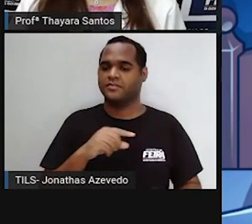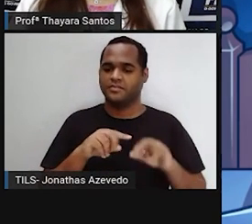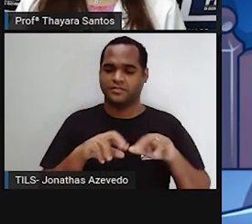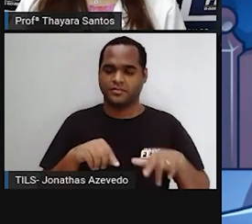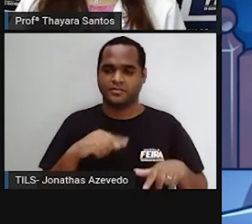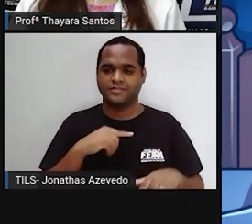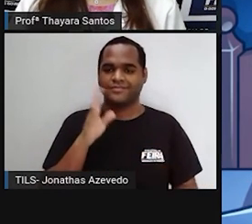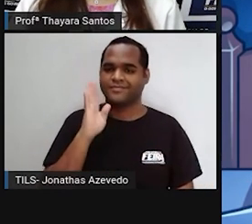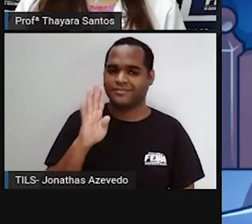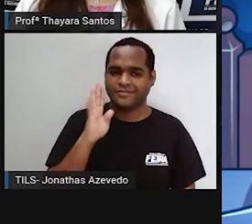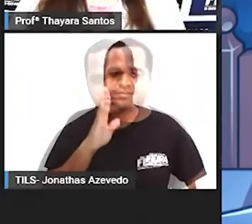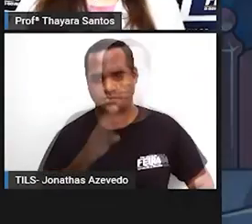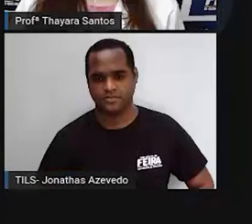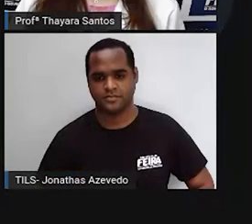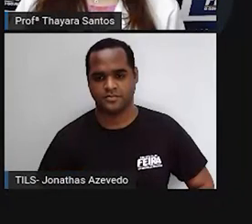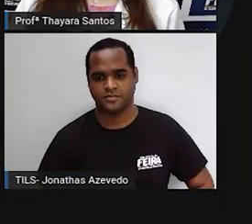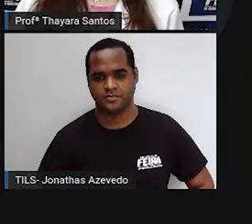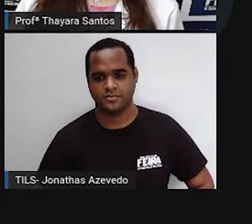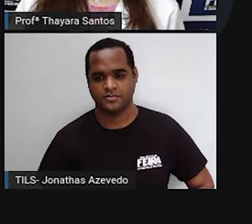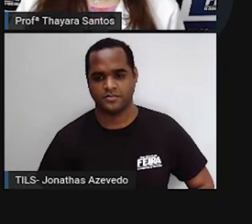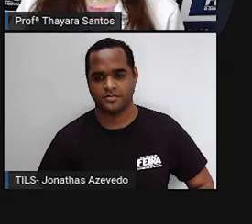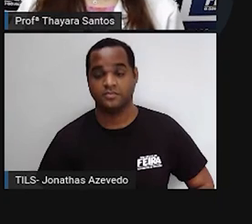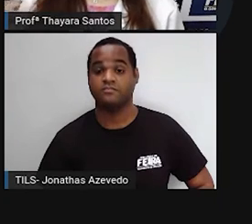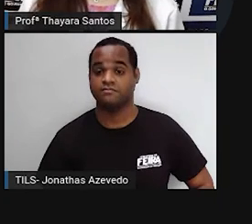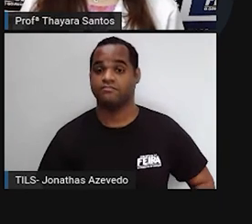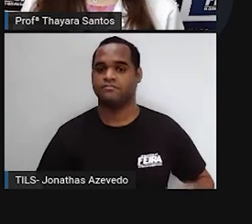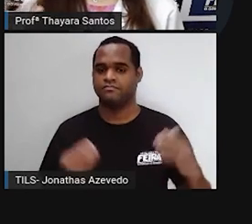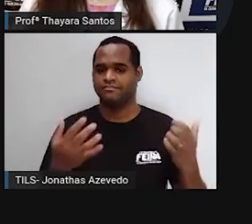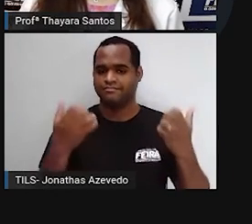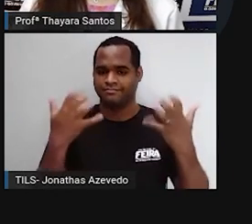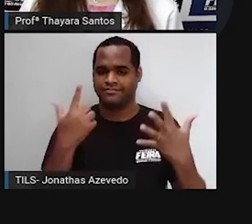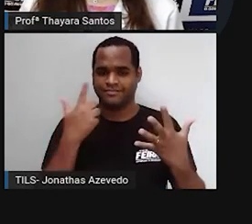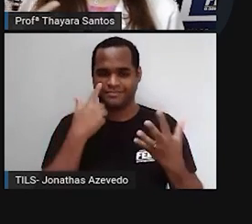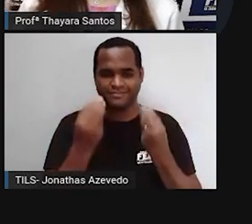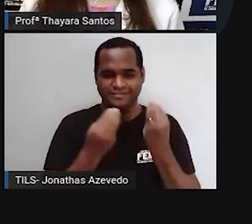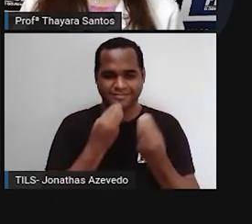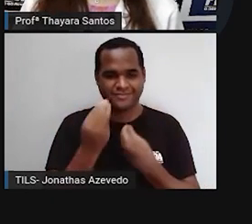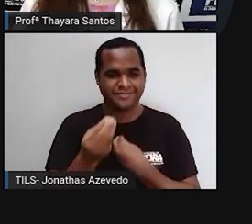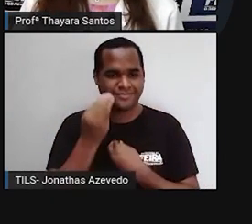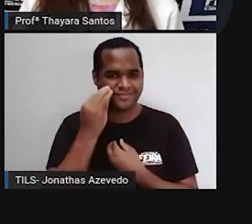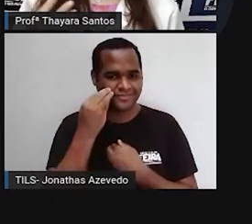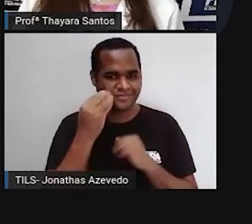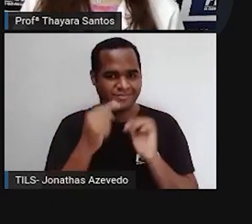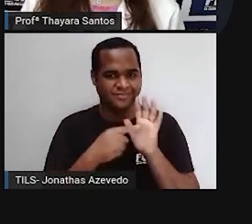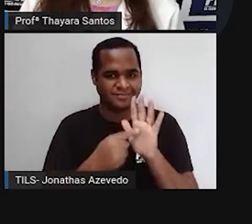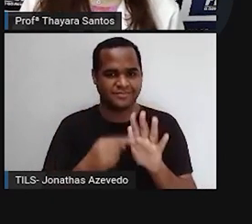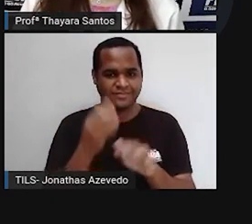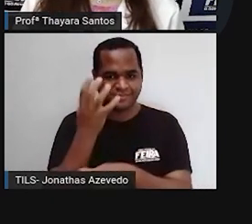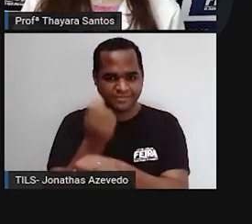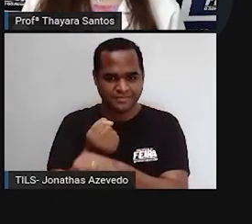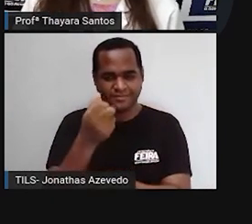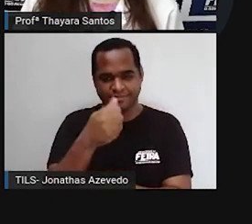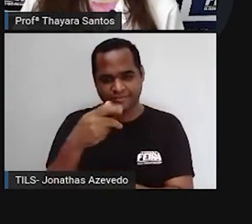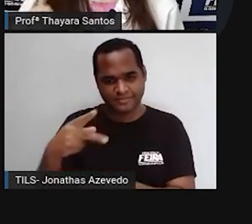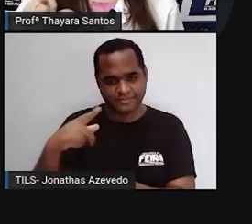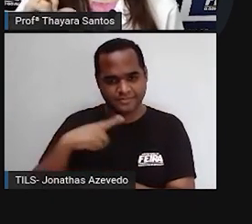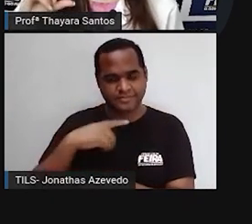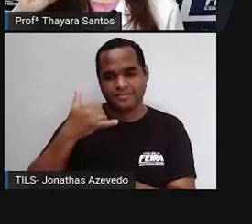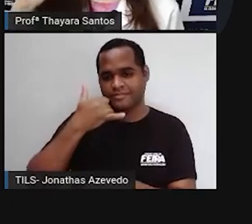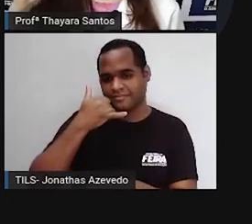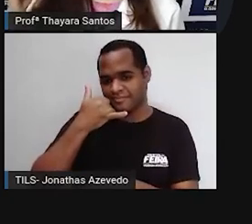legal. Vou abrir aqui para vocês. Então, agora, eu vou mostrar para vocês como é que ele funciona. A gente baixa o aplicativo no celular,